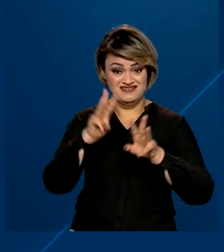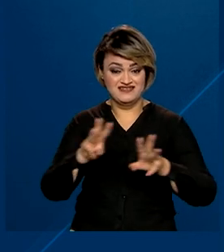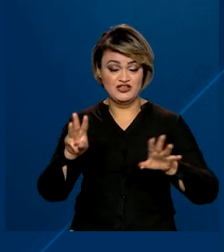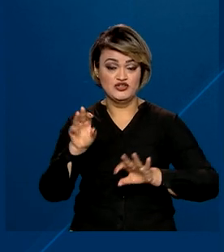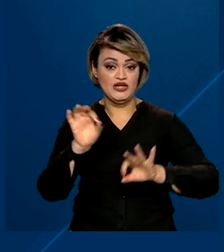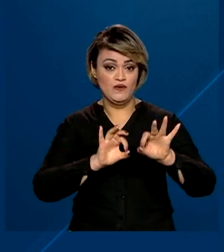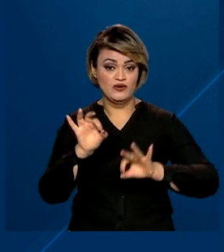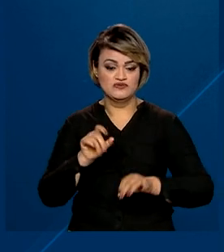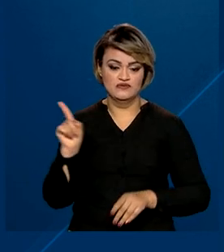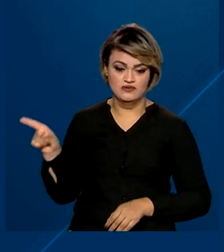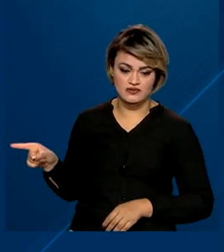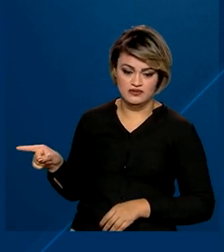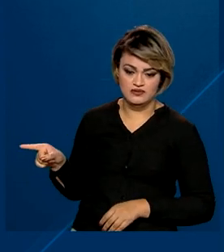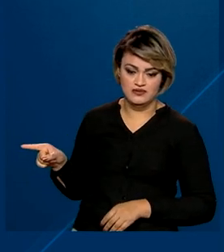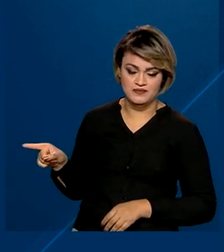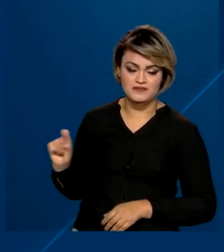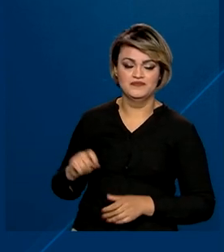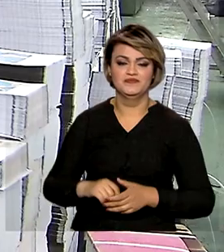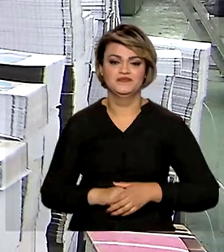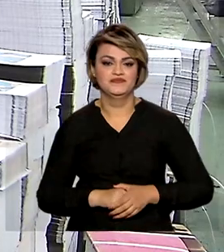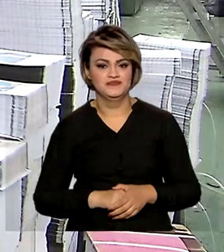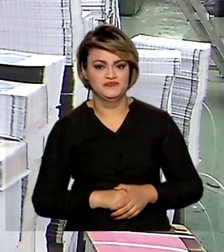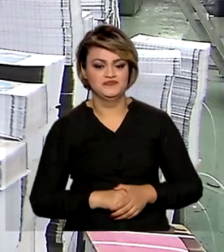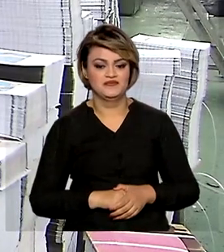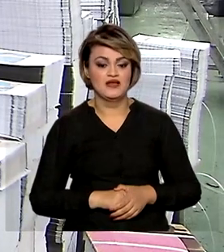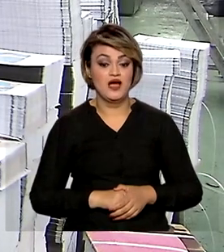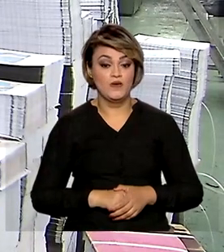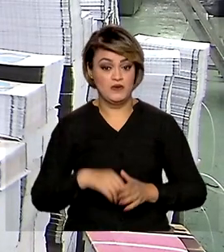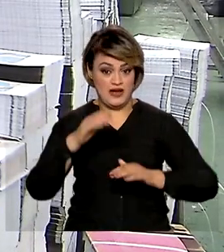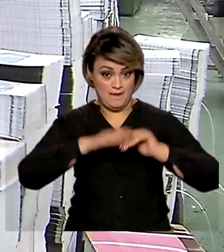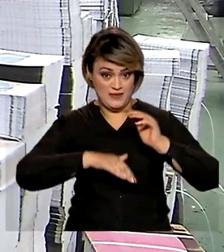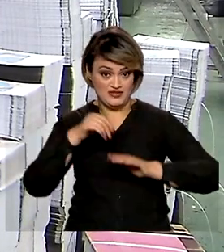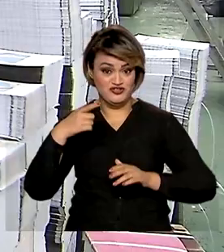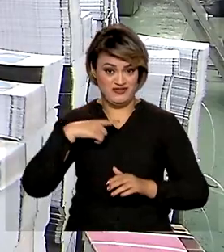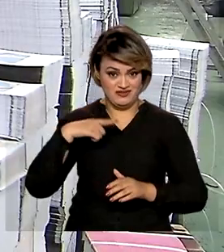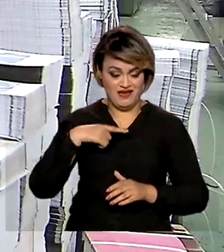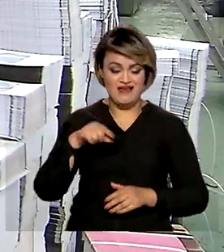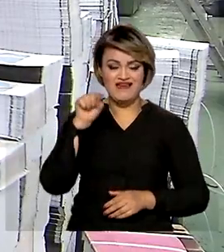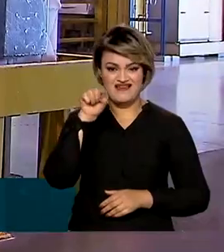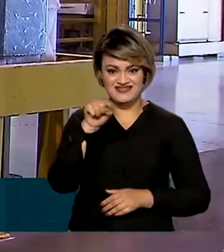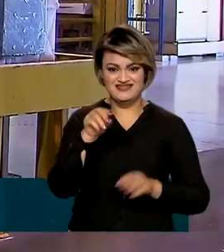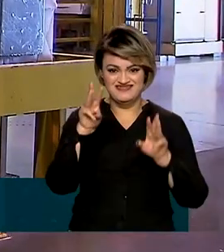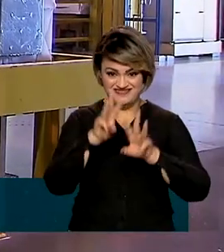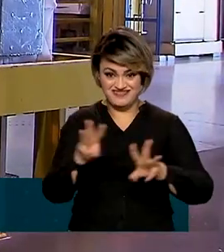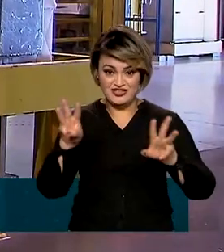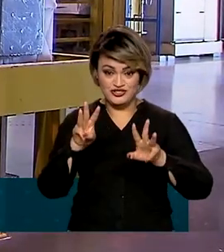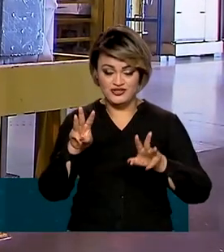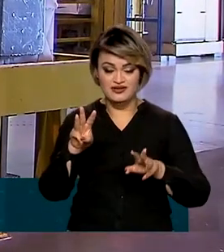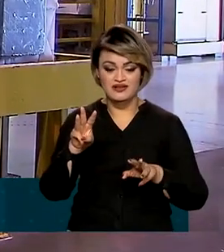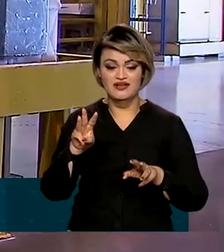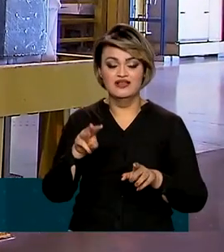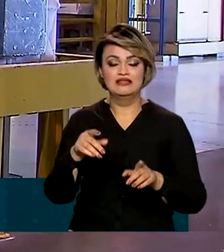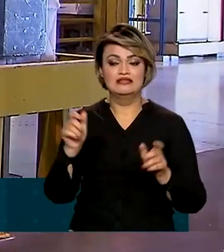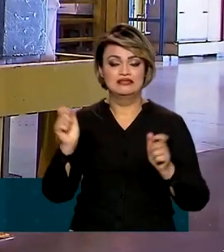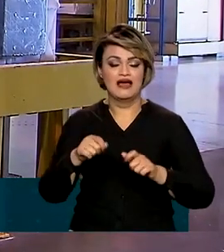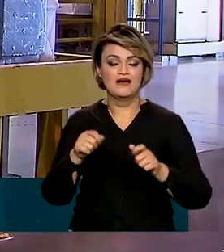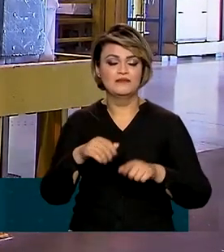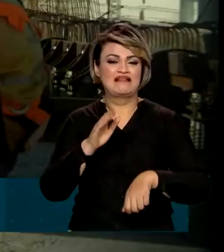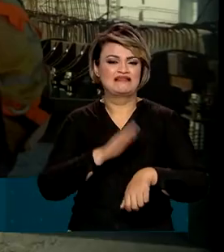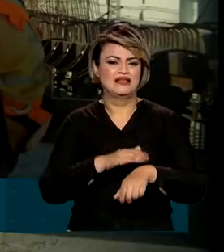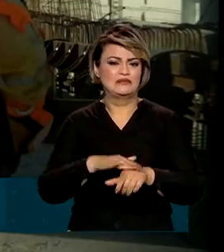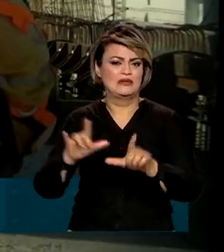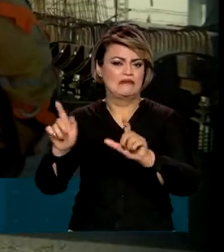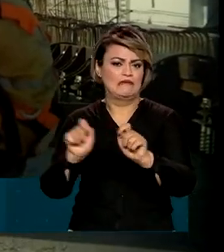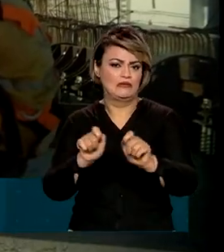pela Subsecretaria de Inspeção do Trabalho. Quando entrar em operação, o FGTS Digital vai diminuir o tempo